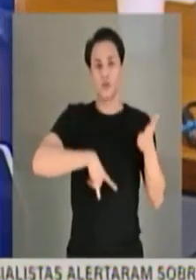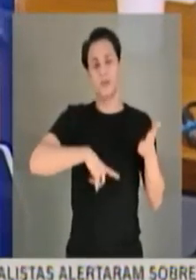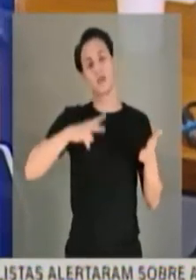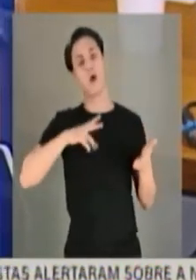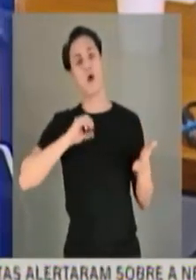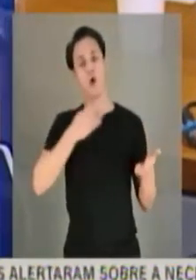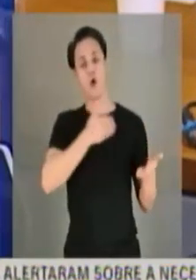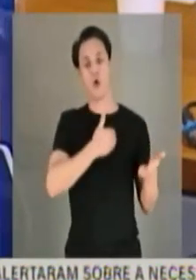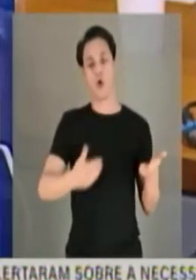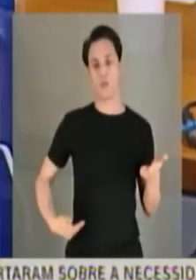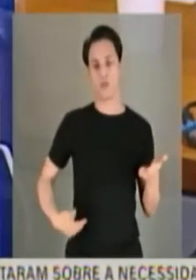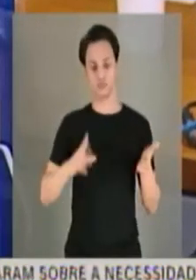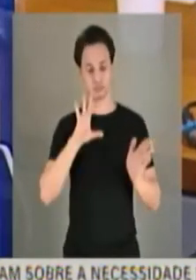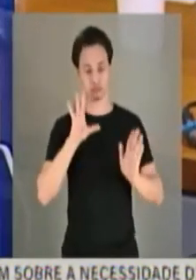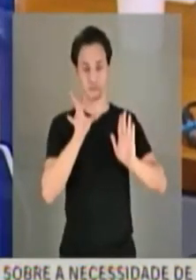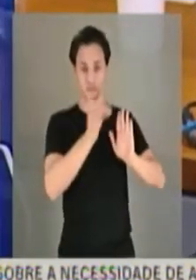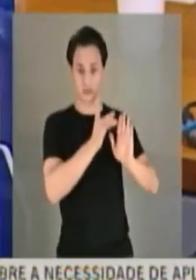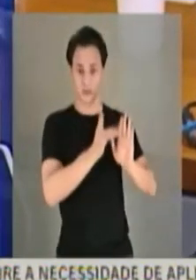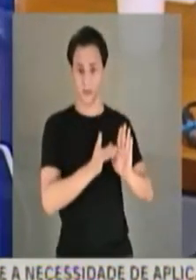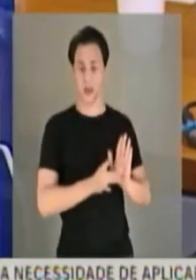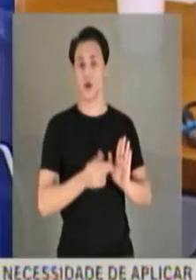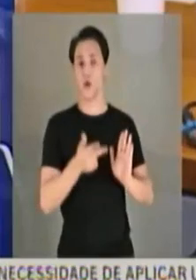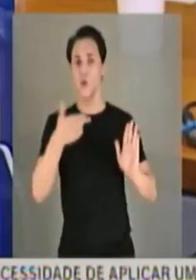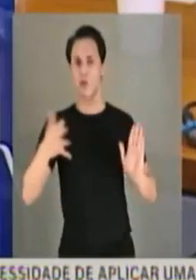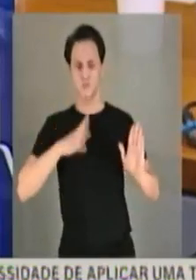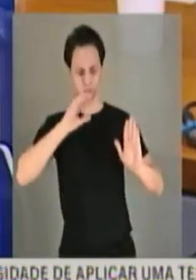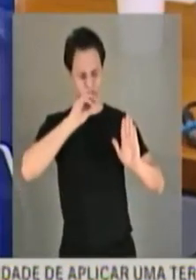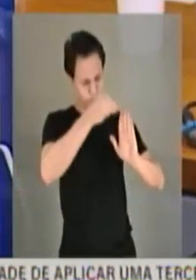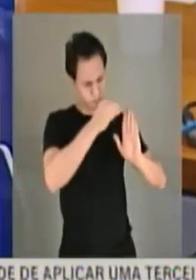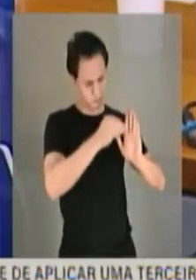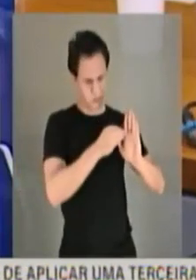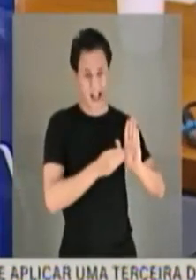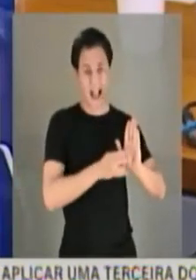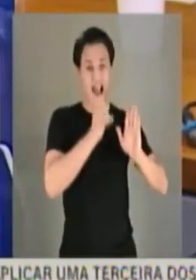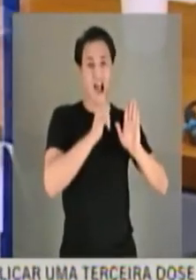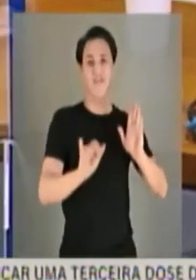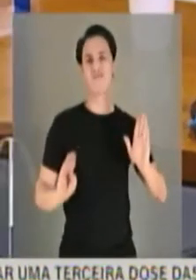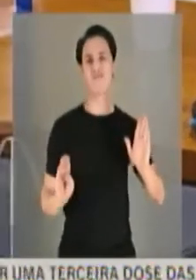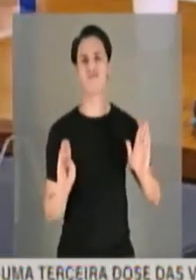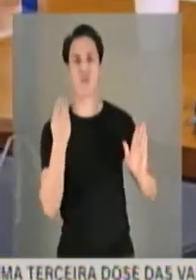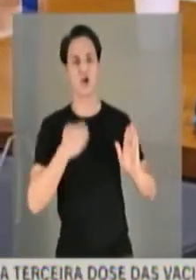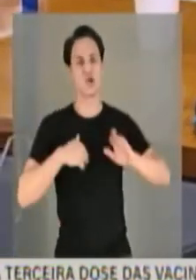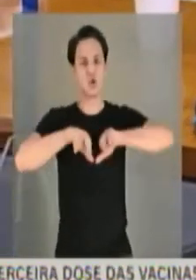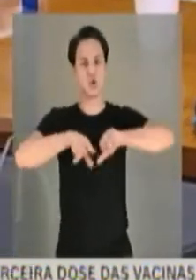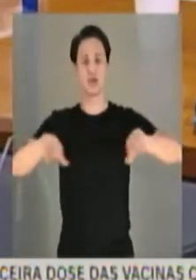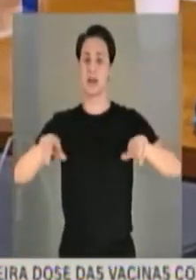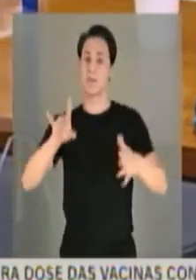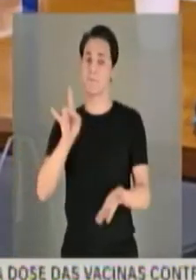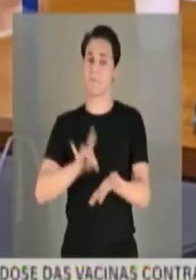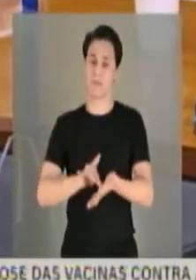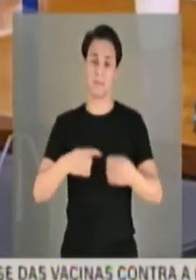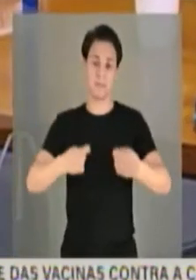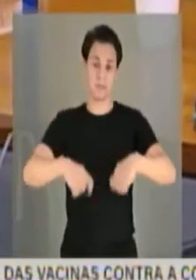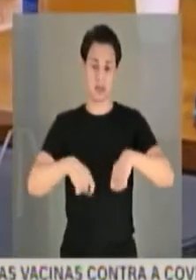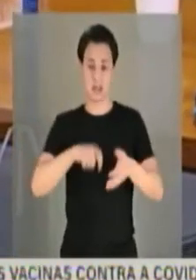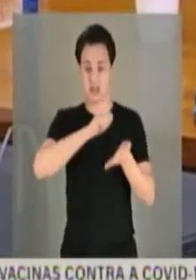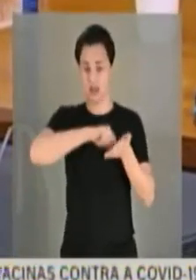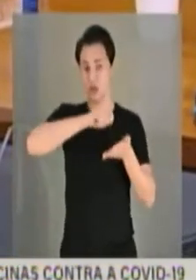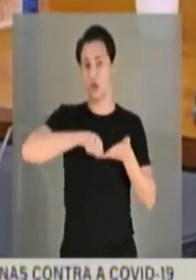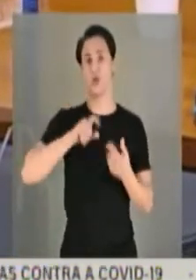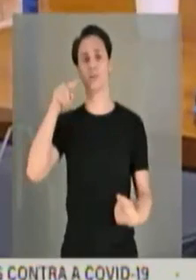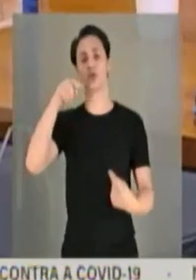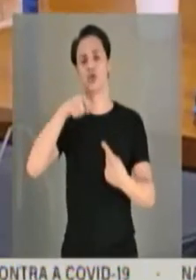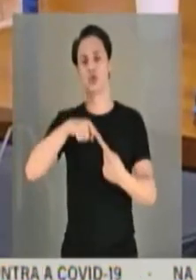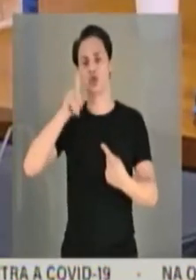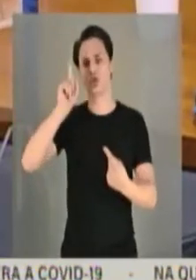constar, ou nele inserir ou fazer inserir declaração falsa ou diversa que deveria ser escrita, com o fim de,